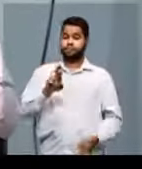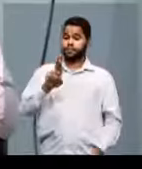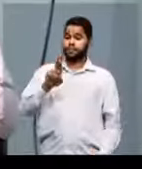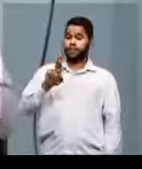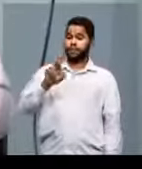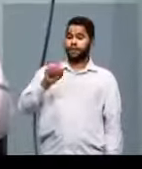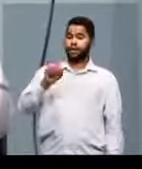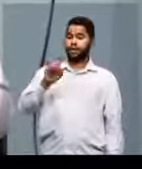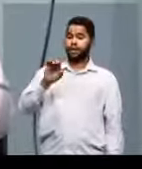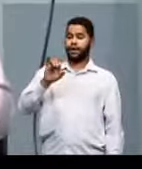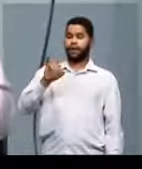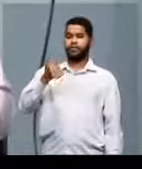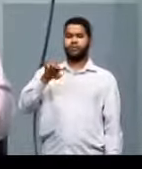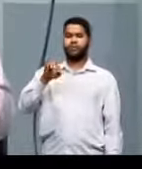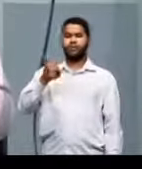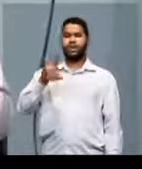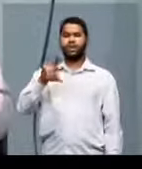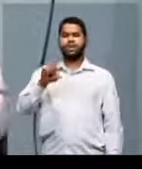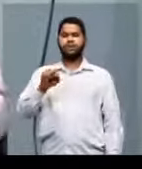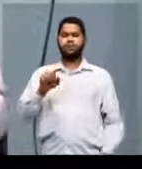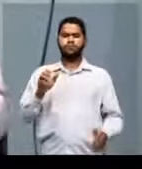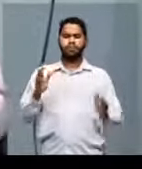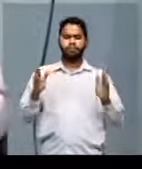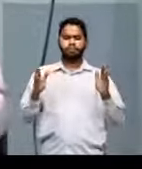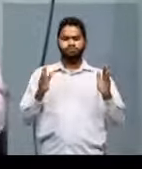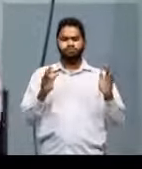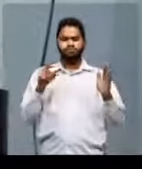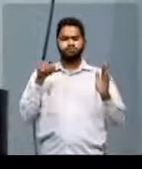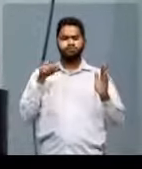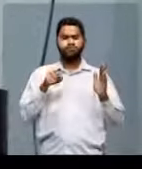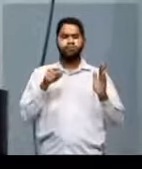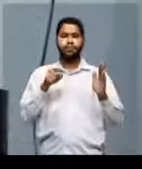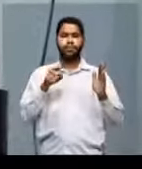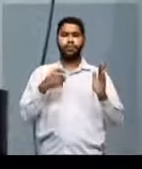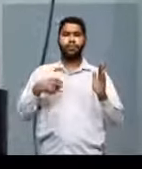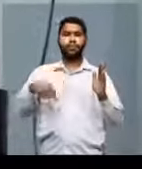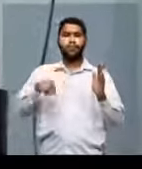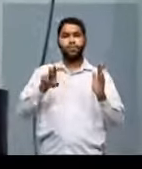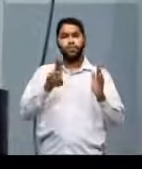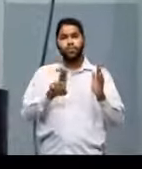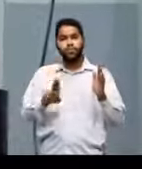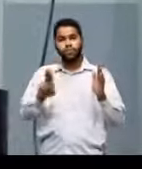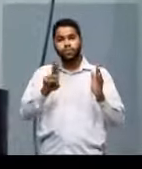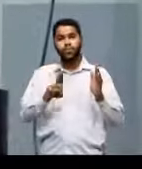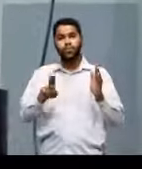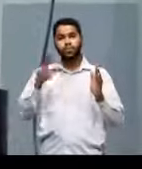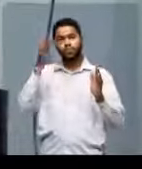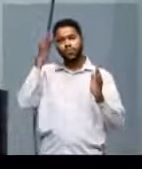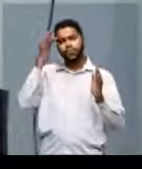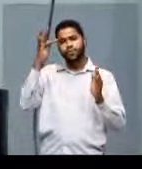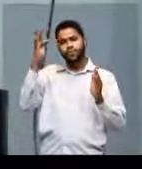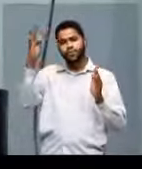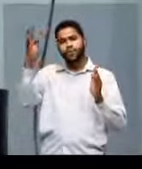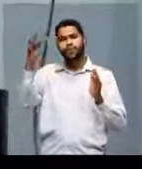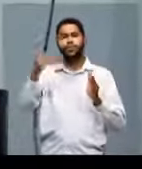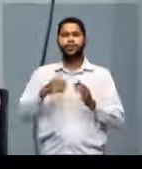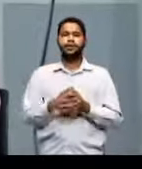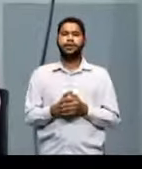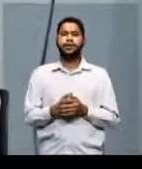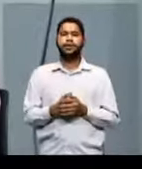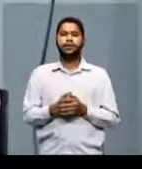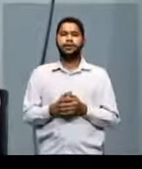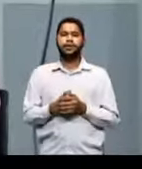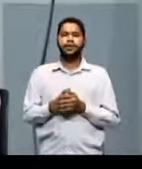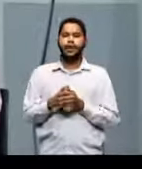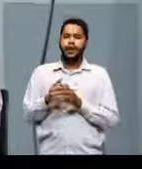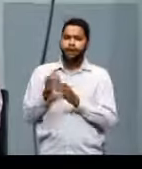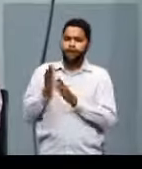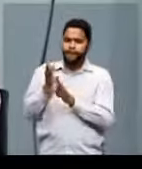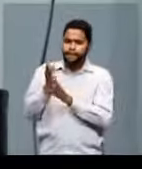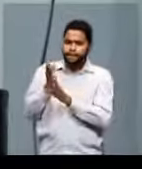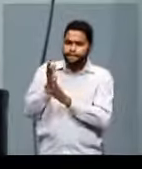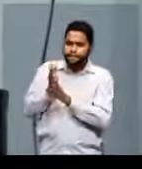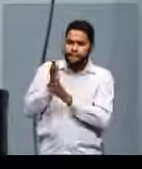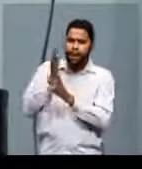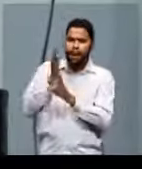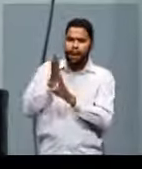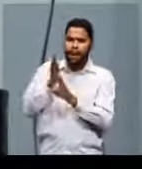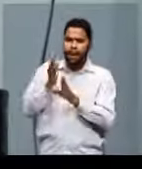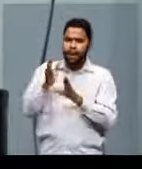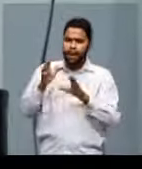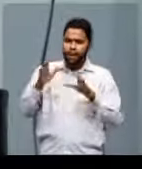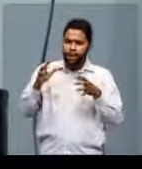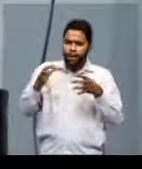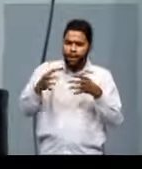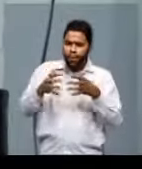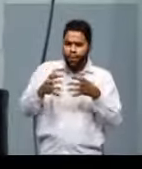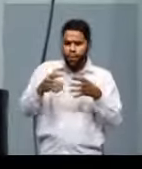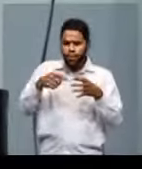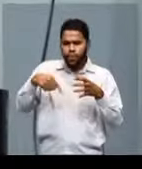categoria ou um período histórico que nós utilizamos na filosofia para identificar aquele conjunto